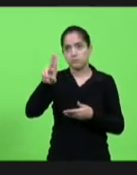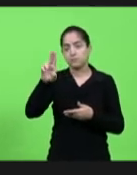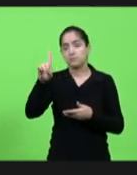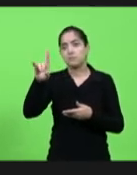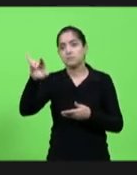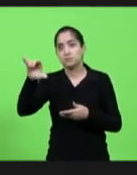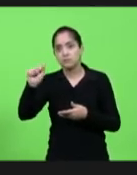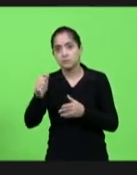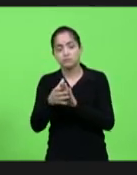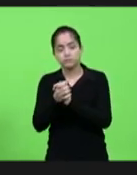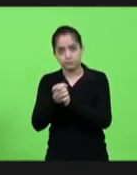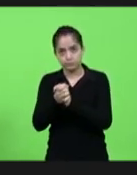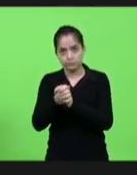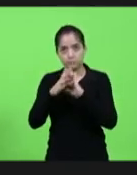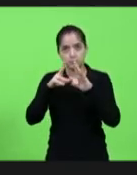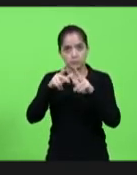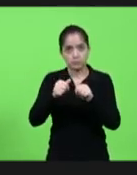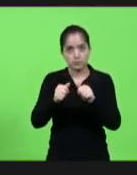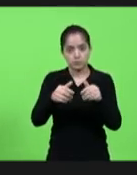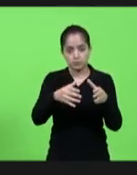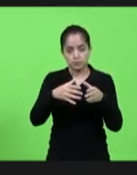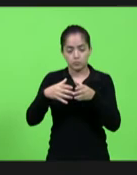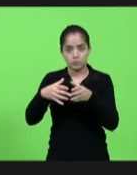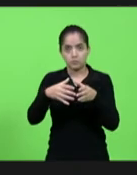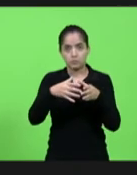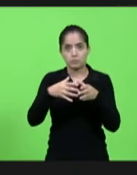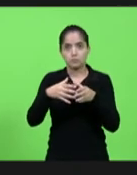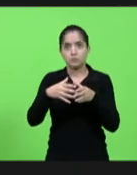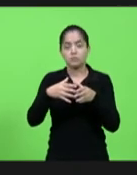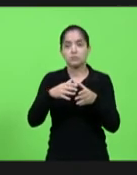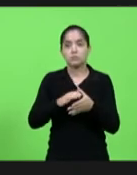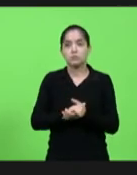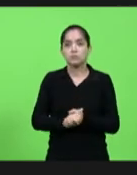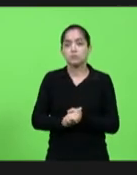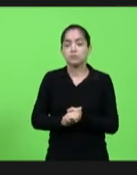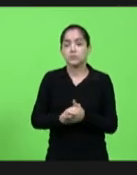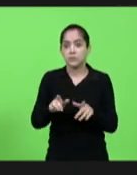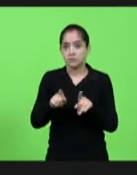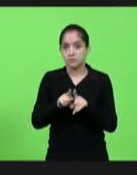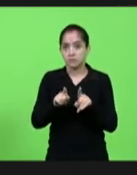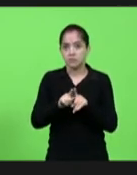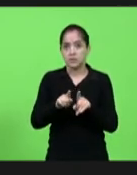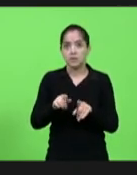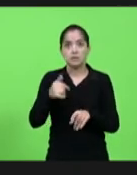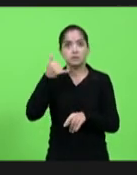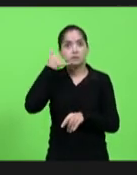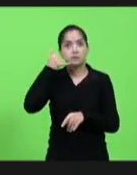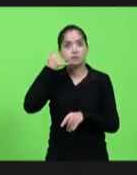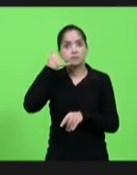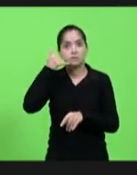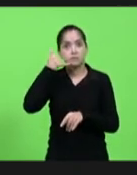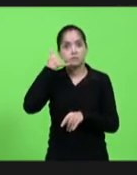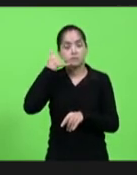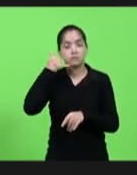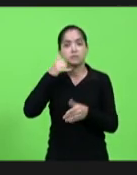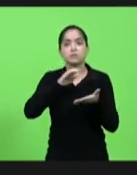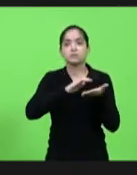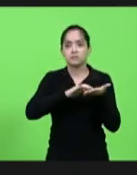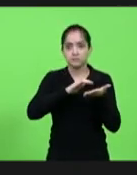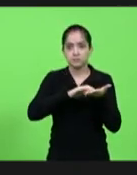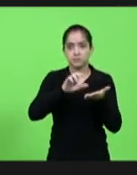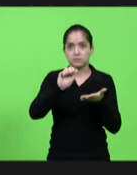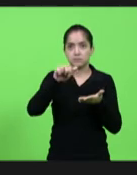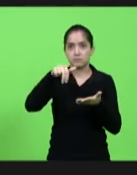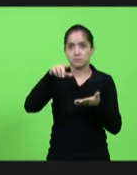e todo o colegiado do Coegemas. E liguei para o nosso secretário, André